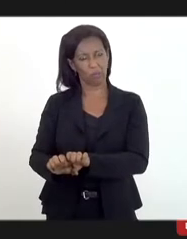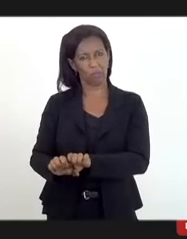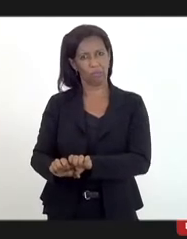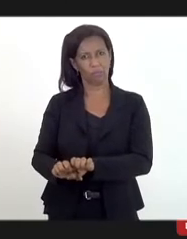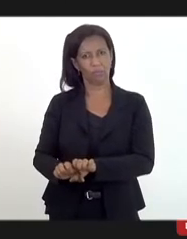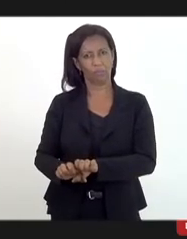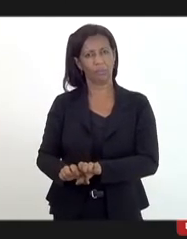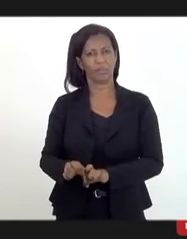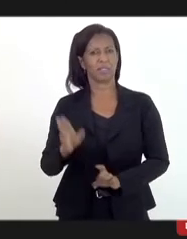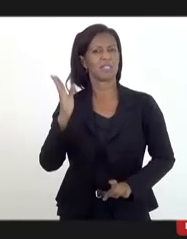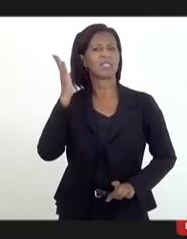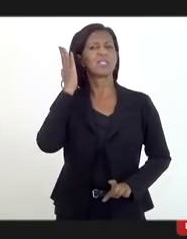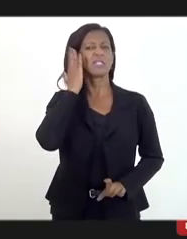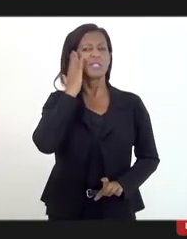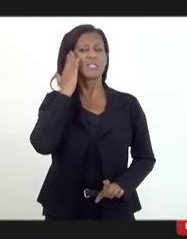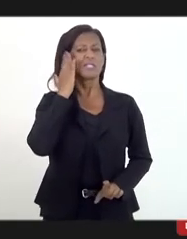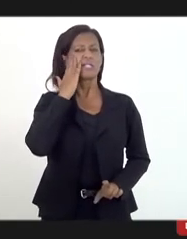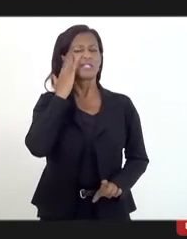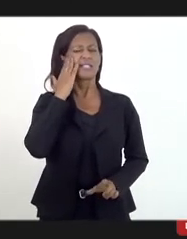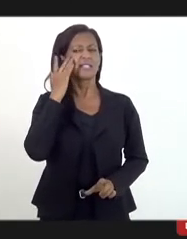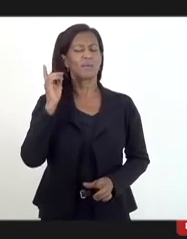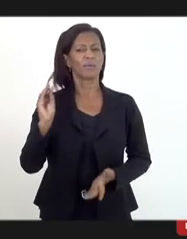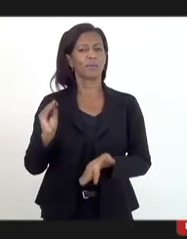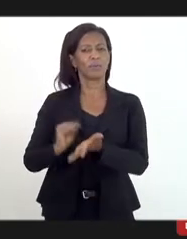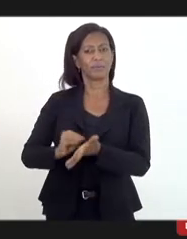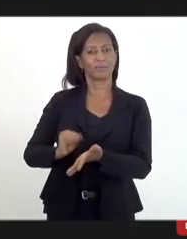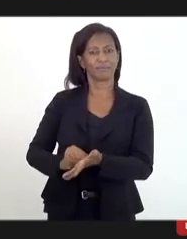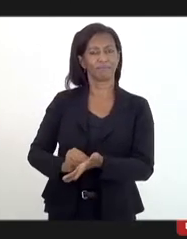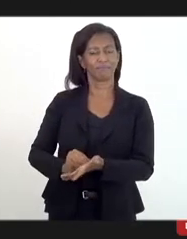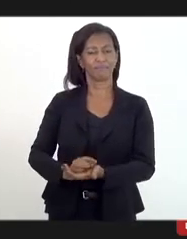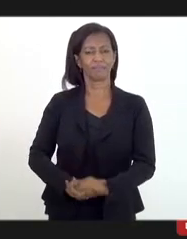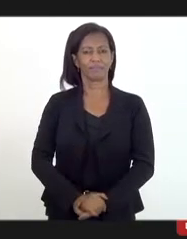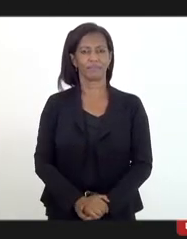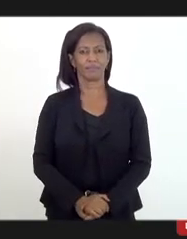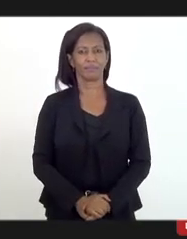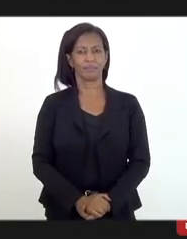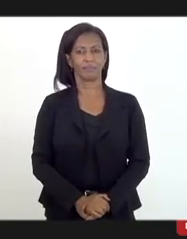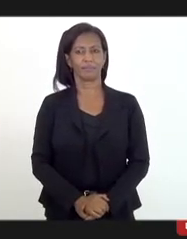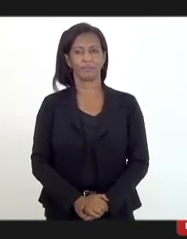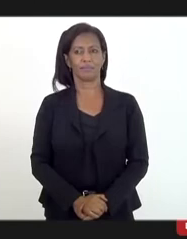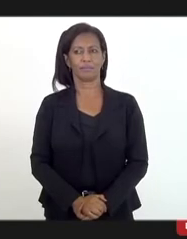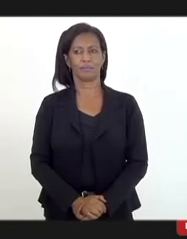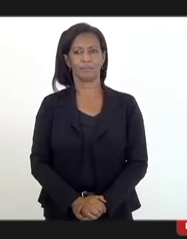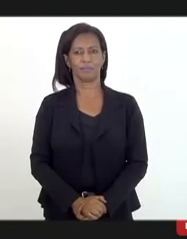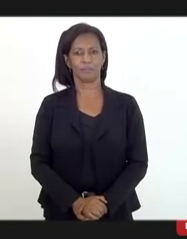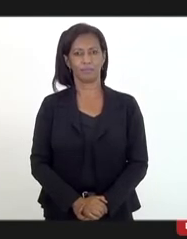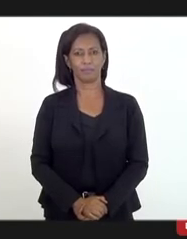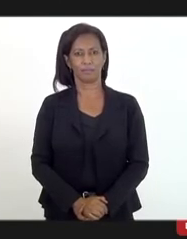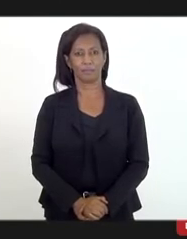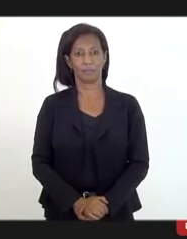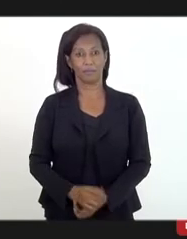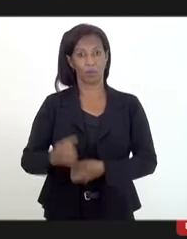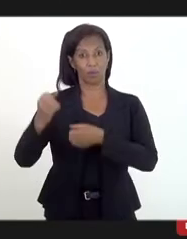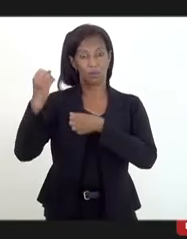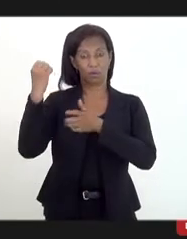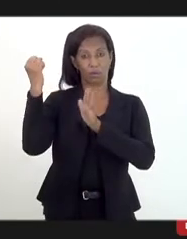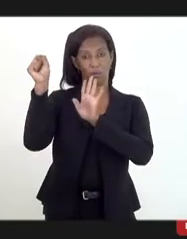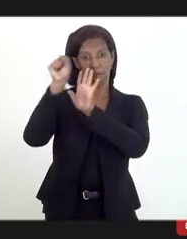sabendo que as religiosidades sempre de 40 no século passado